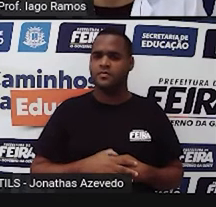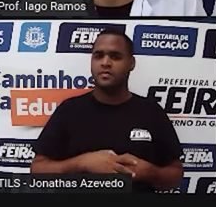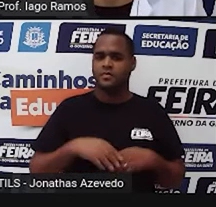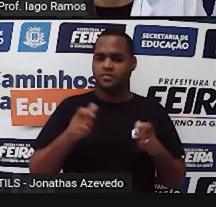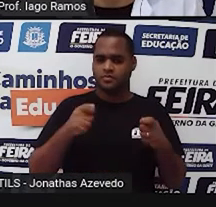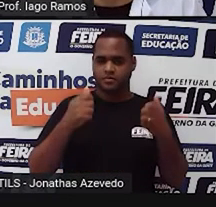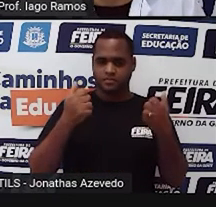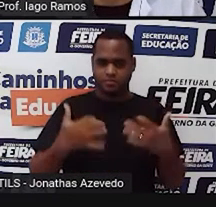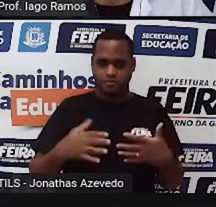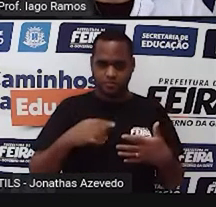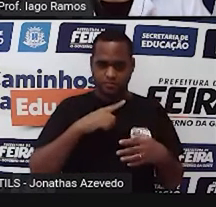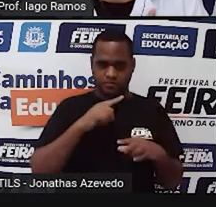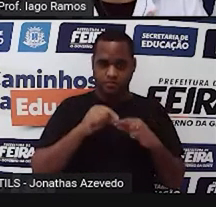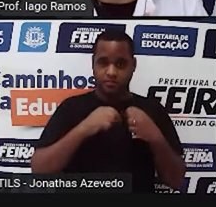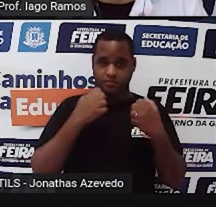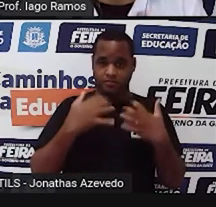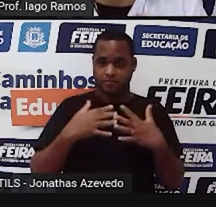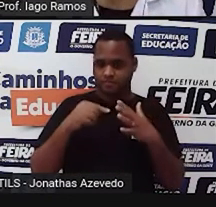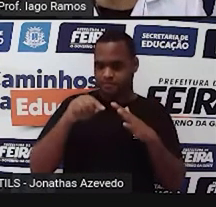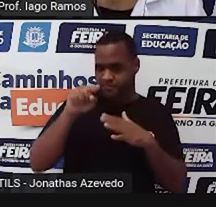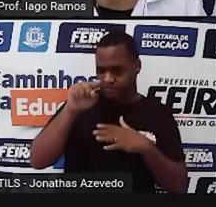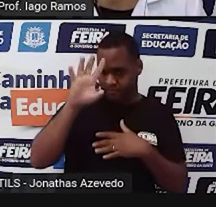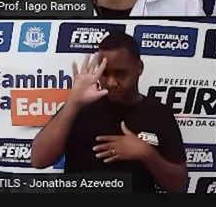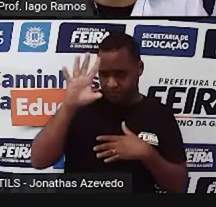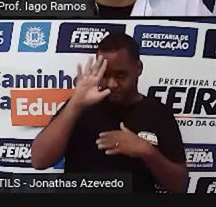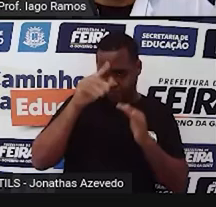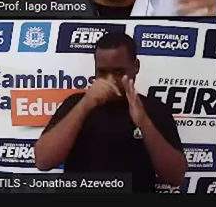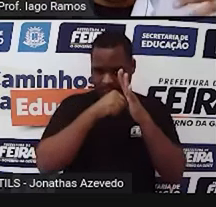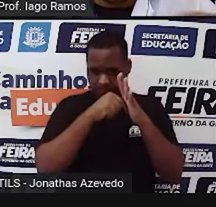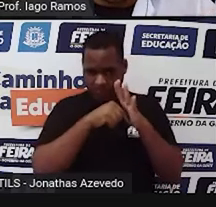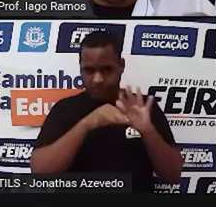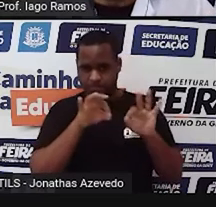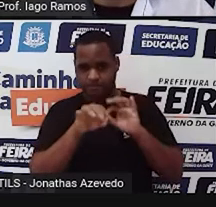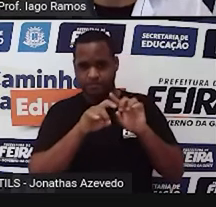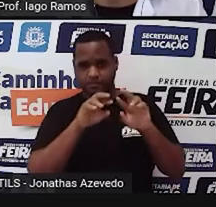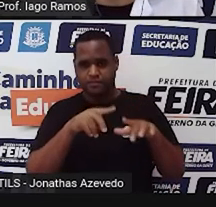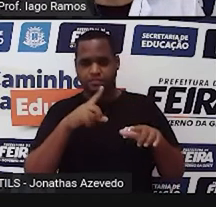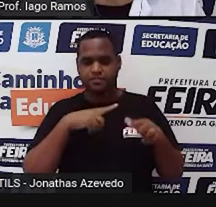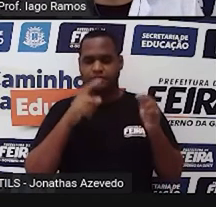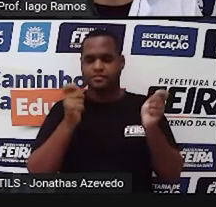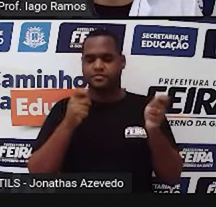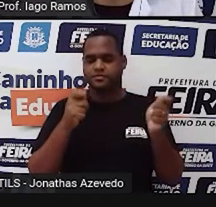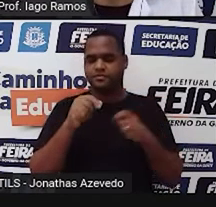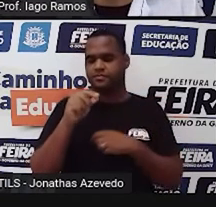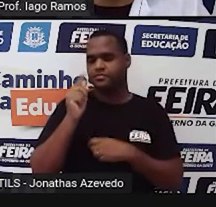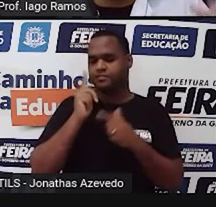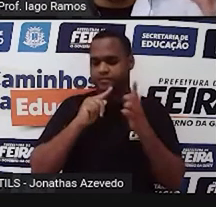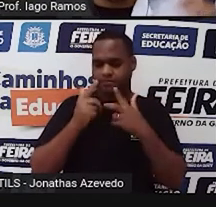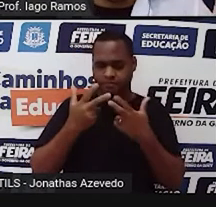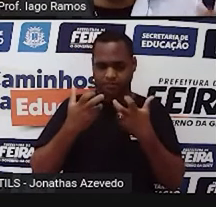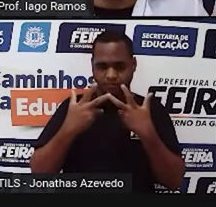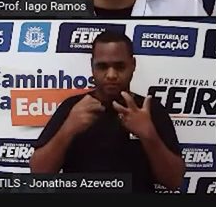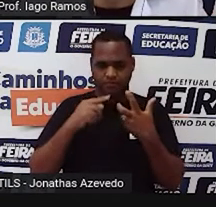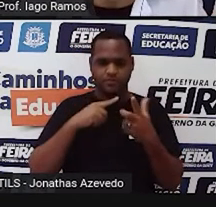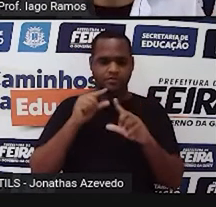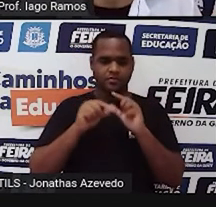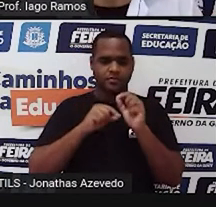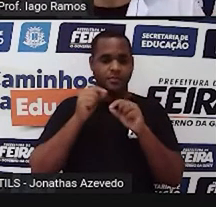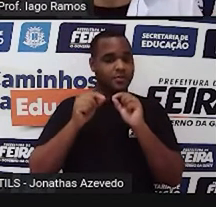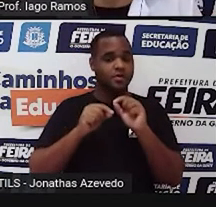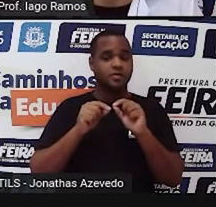Prontinho, você fez essa autoavaliação, você conseguiu perceber como é que você está,